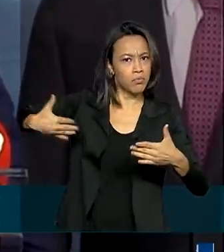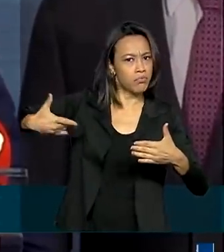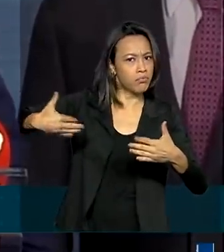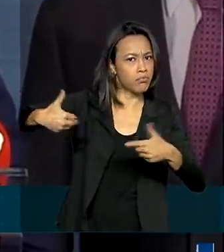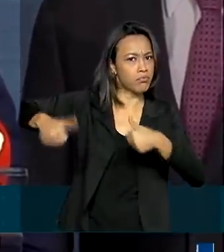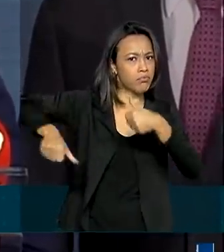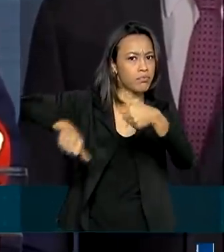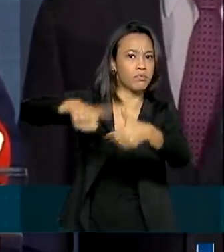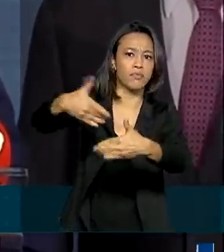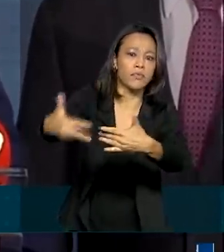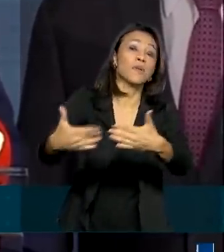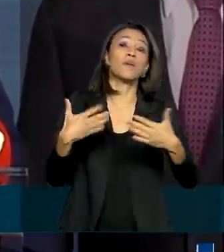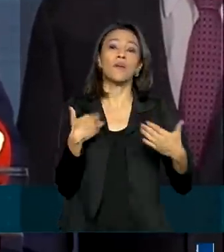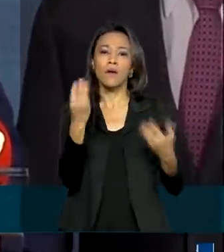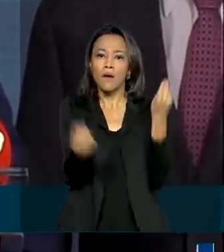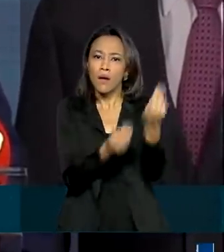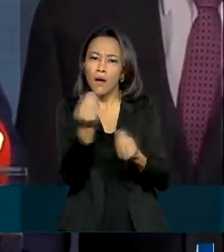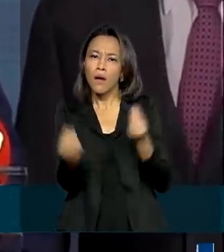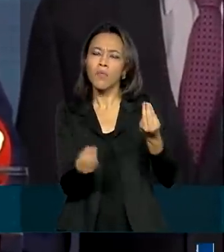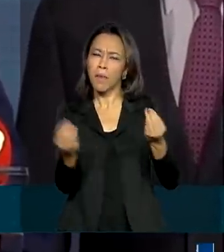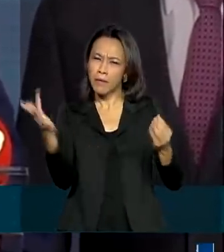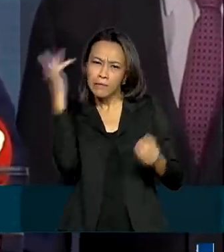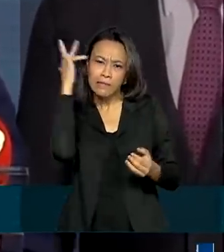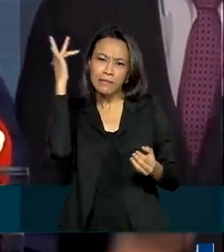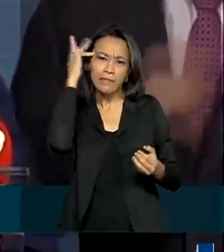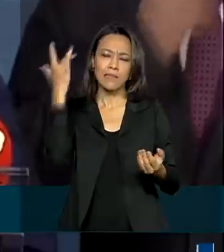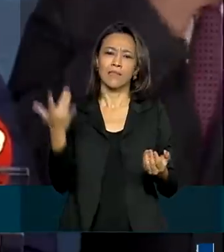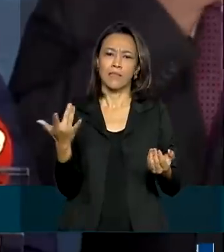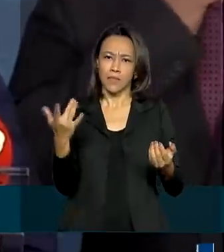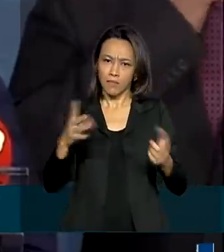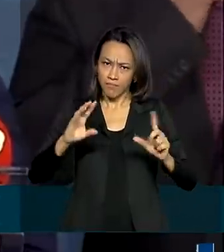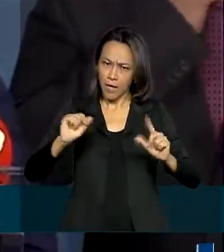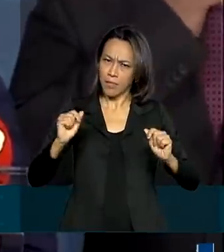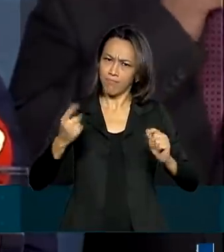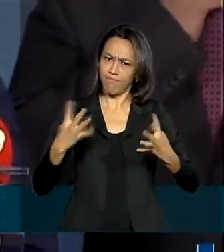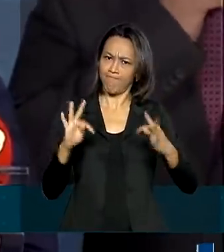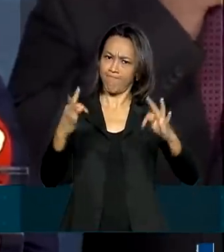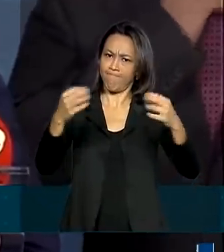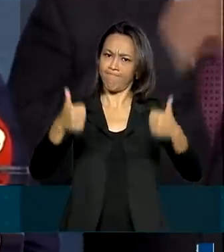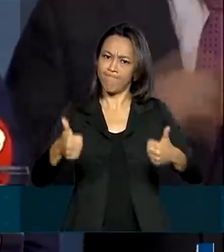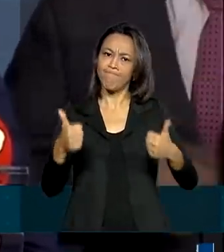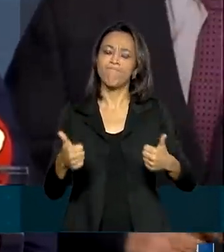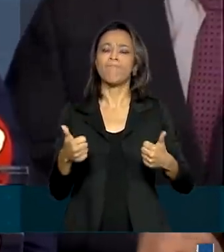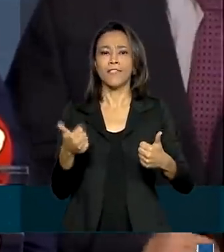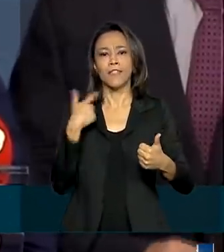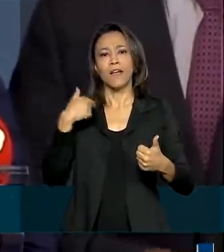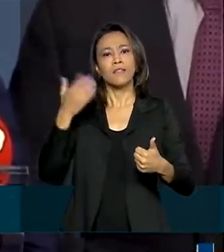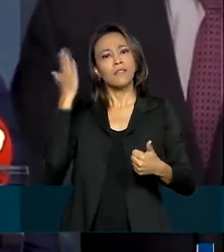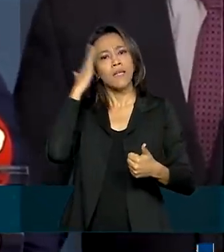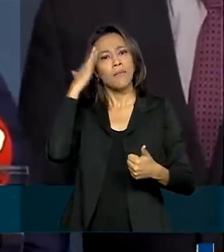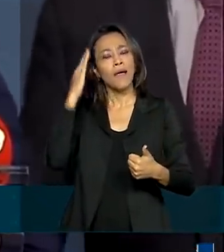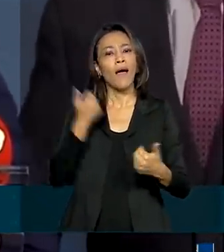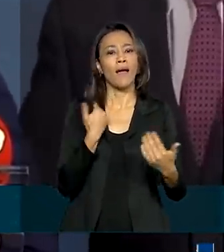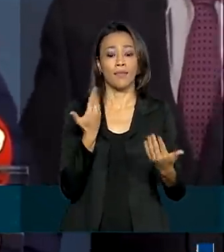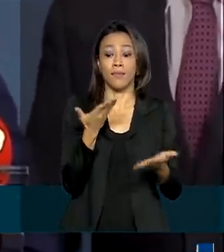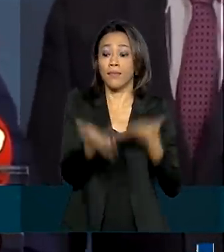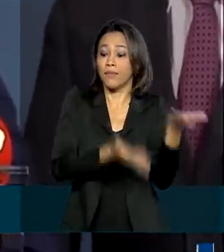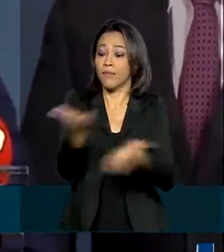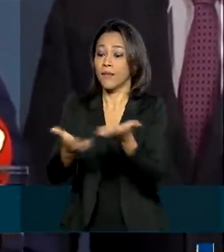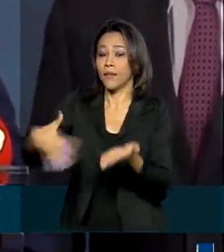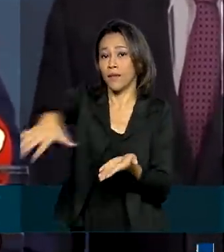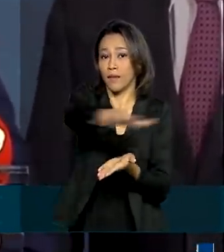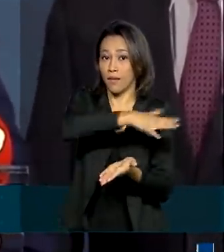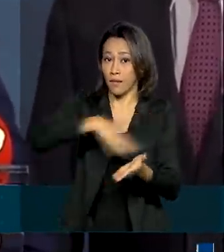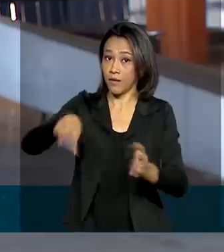cargo que possibilite um Estado mais moderno, mais enxuto, capaz de fazer frente a demandas sazonais sem gerar um impacto